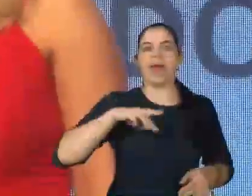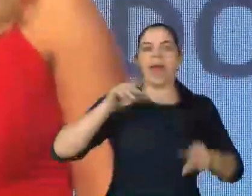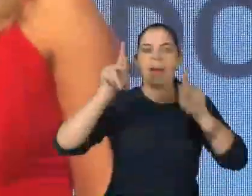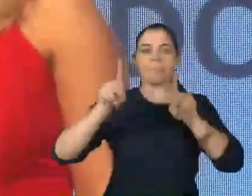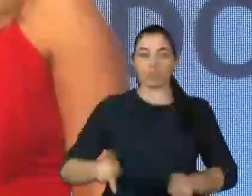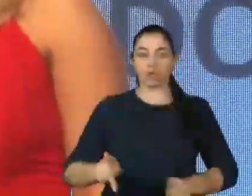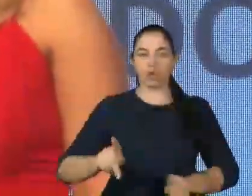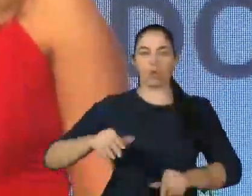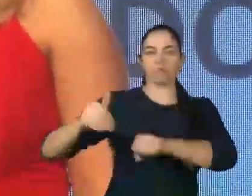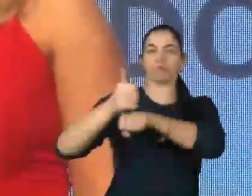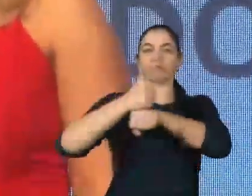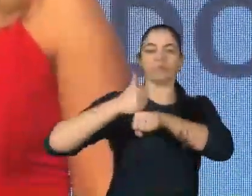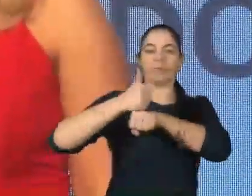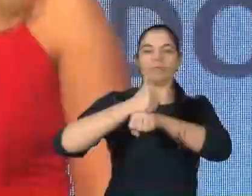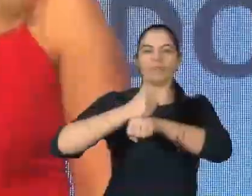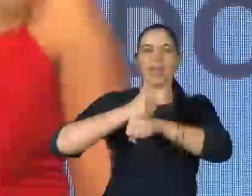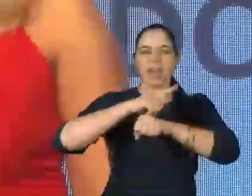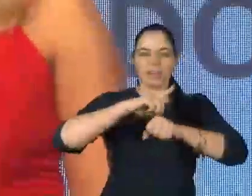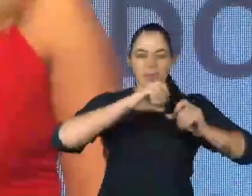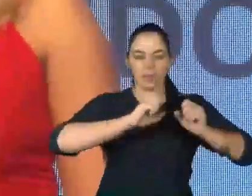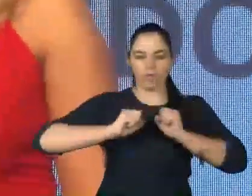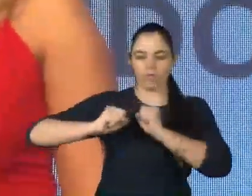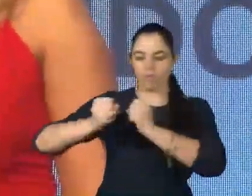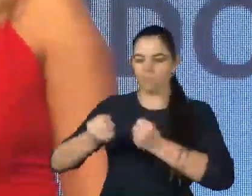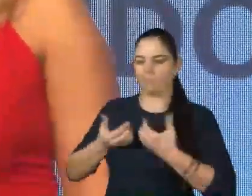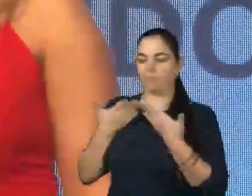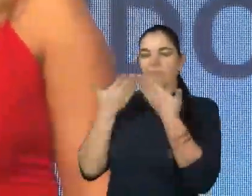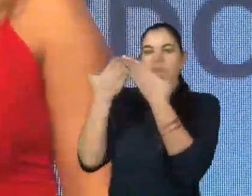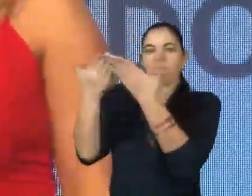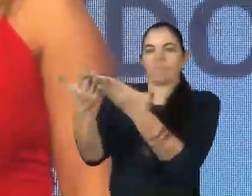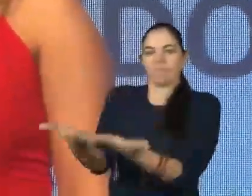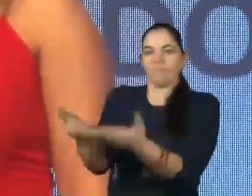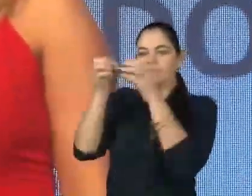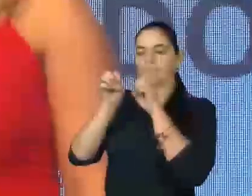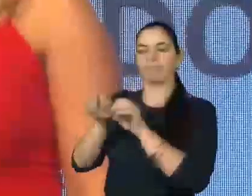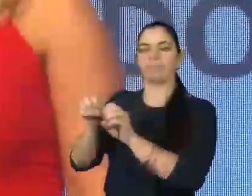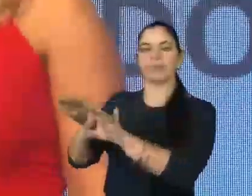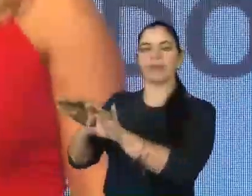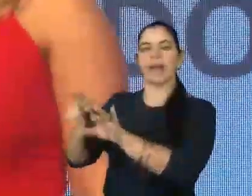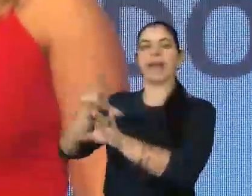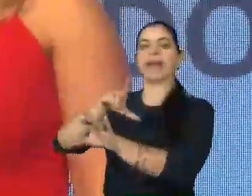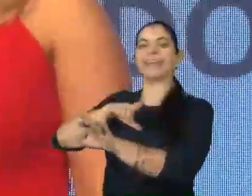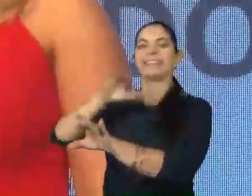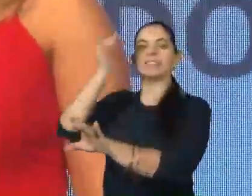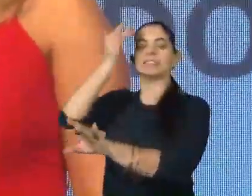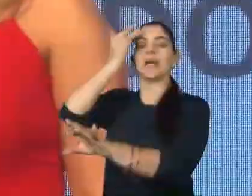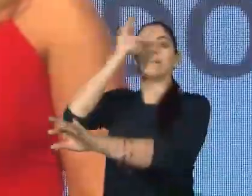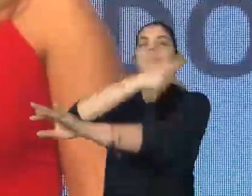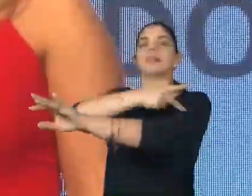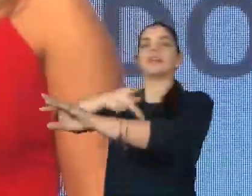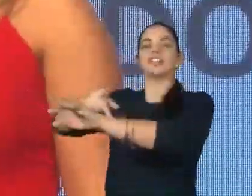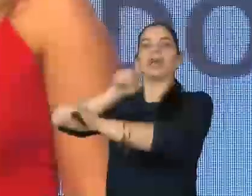dominante de levar conhecimento, porque ele tem práxis pedagógica. Ele domina. E quando ele tem